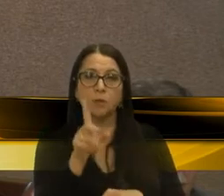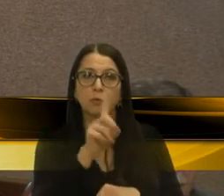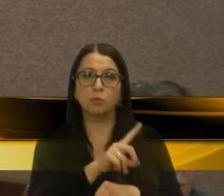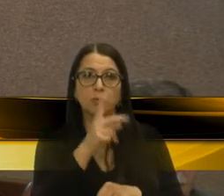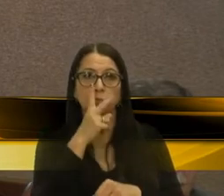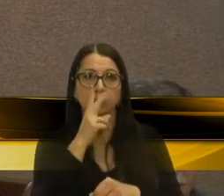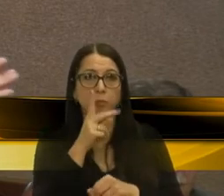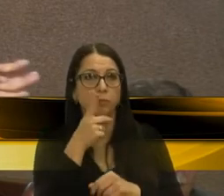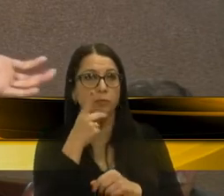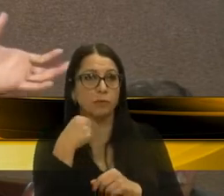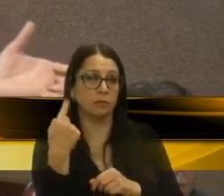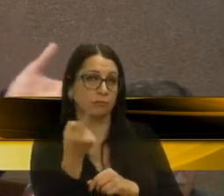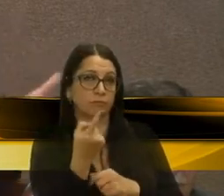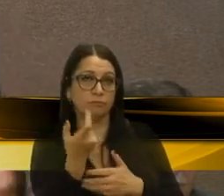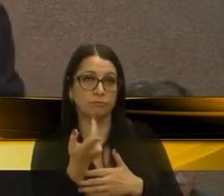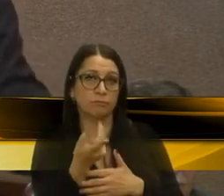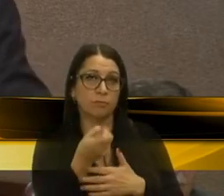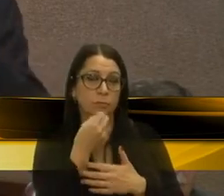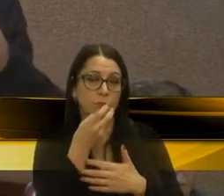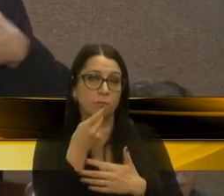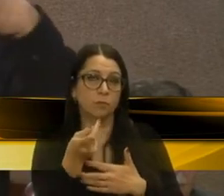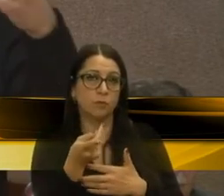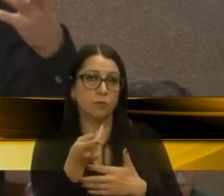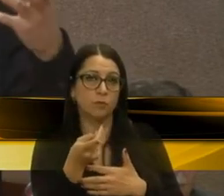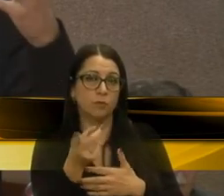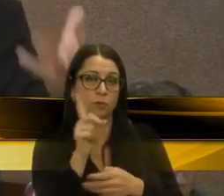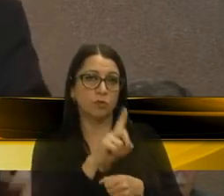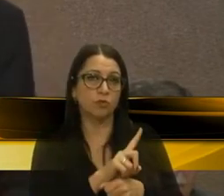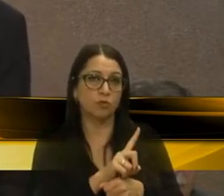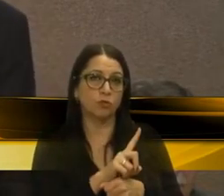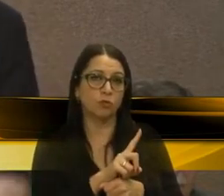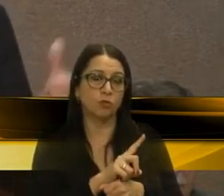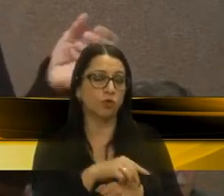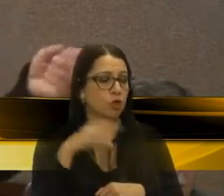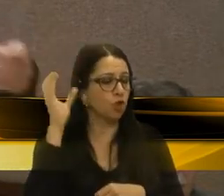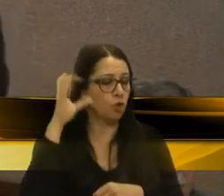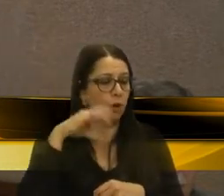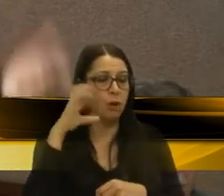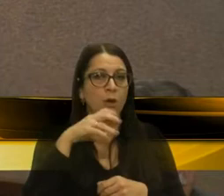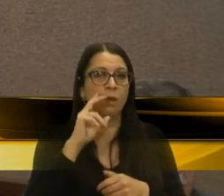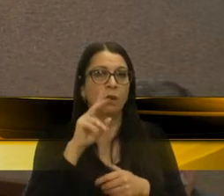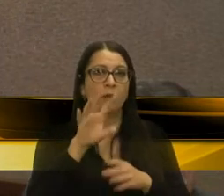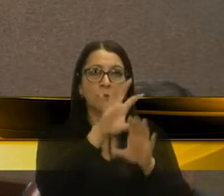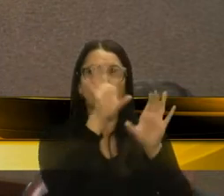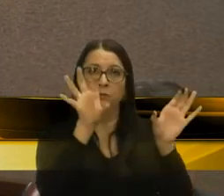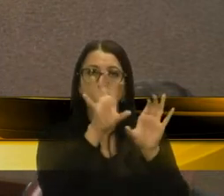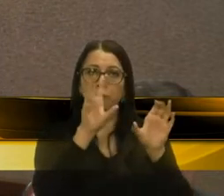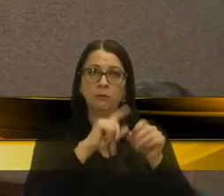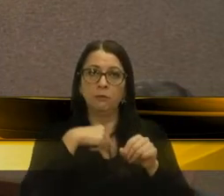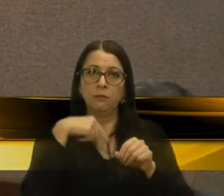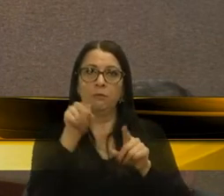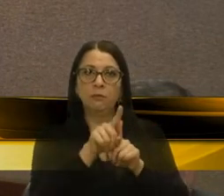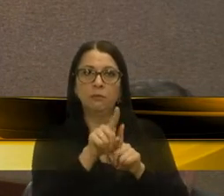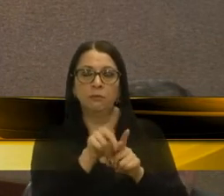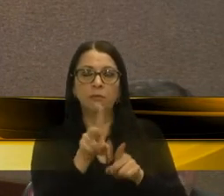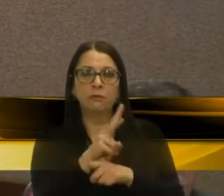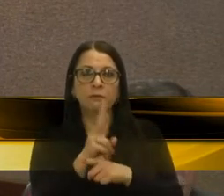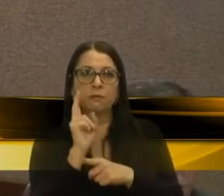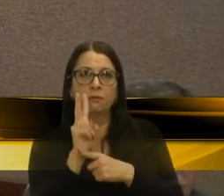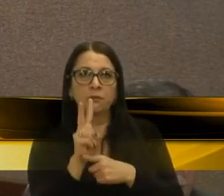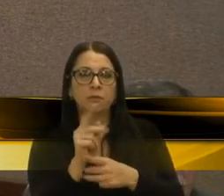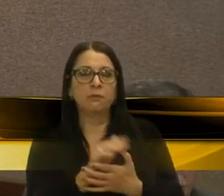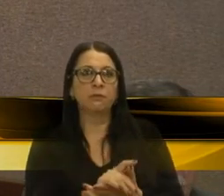segundo os moradores, eles se ordenaram aos moradores, um dia muito chuvoso, com ceração, mas a gente foi de atrás, teve lá